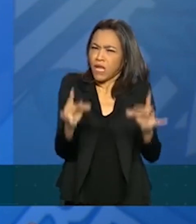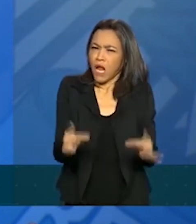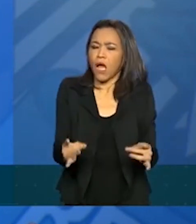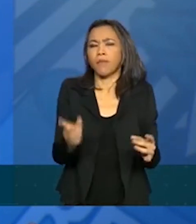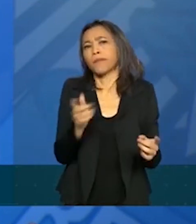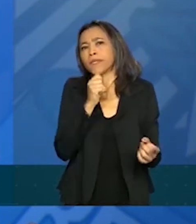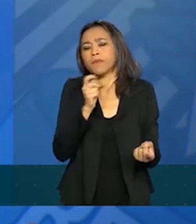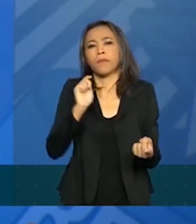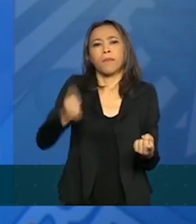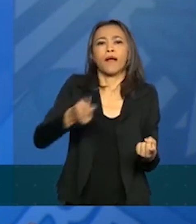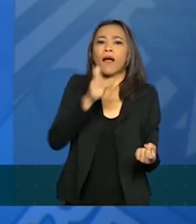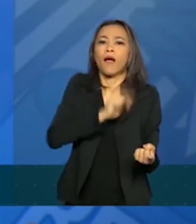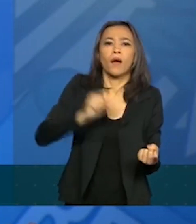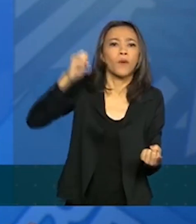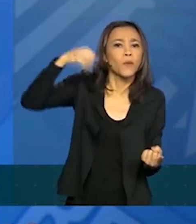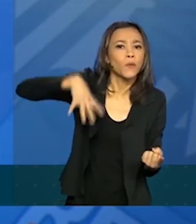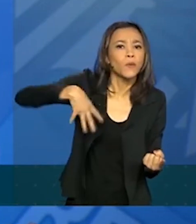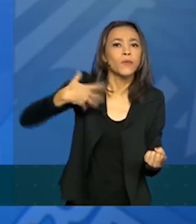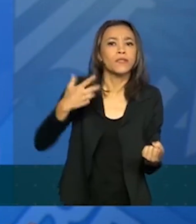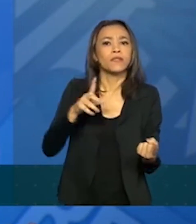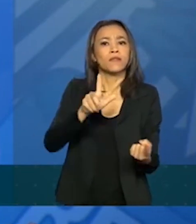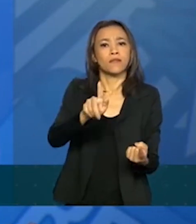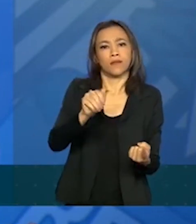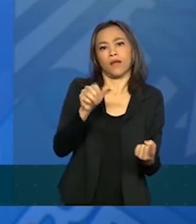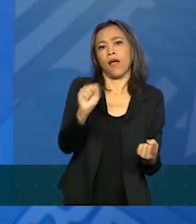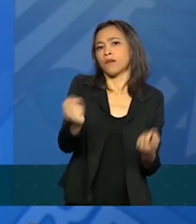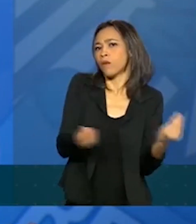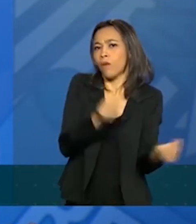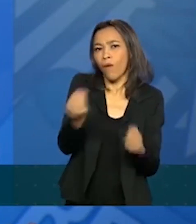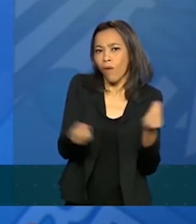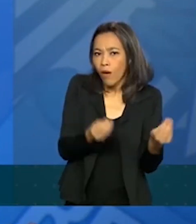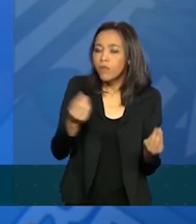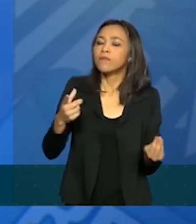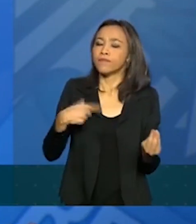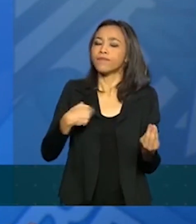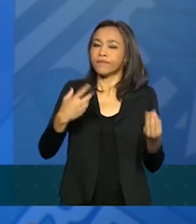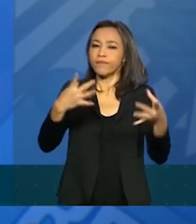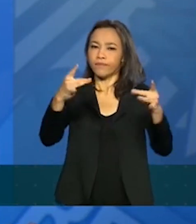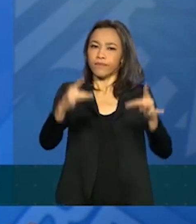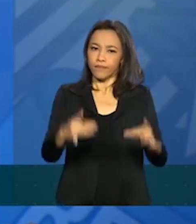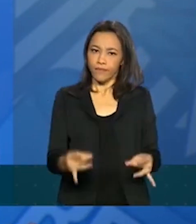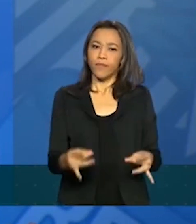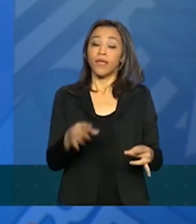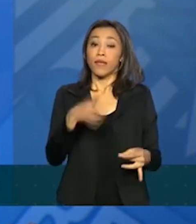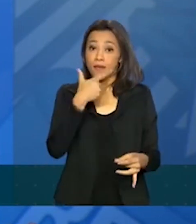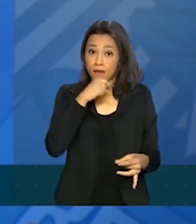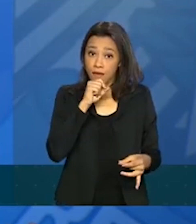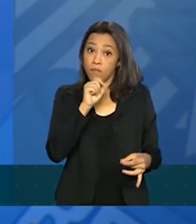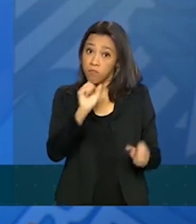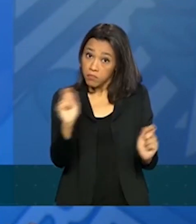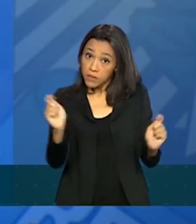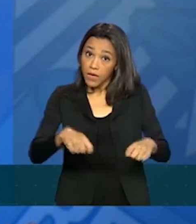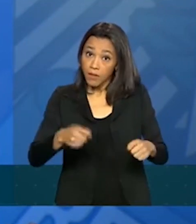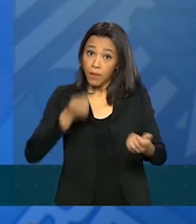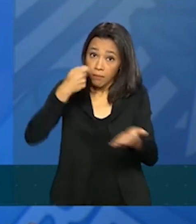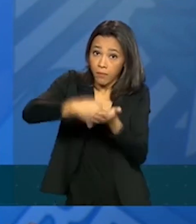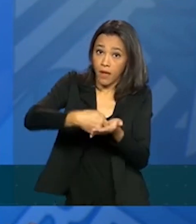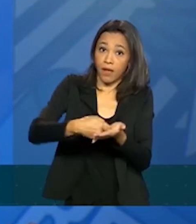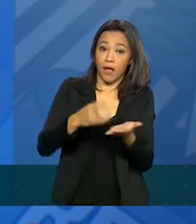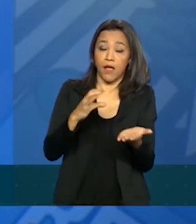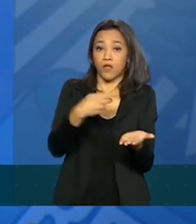de água, conta de luz, conta de gás. Então, vocês, quem receber essas contas, poderão fazer pagamento de contas,